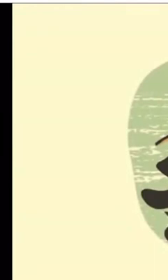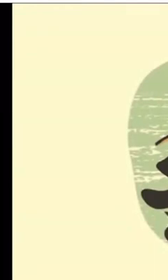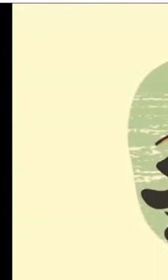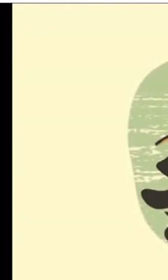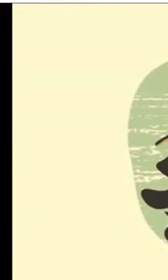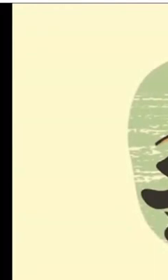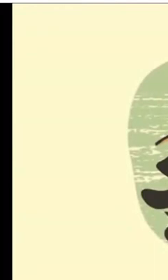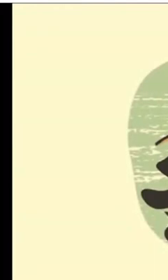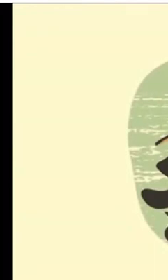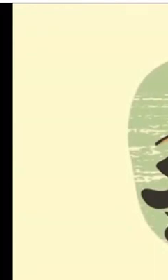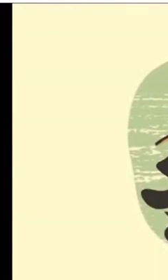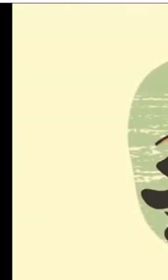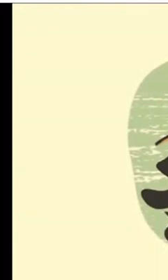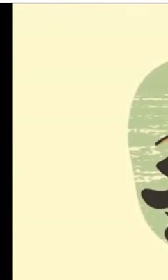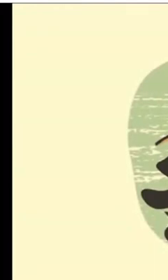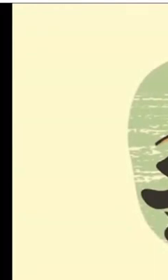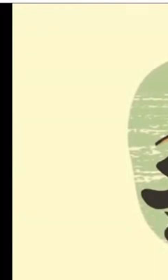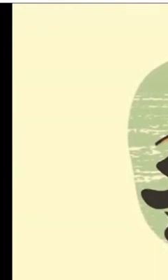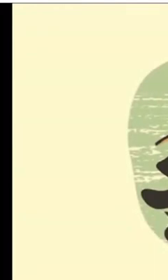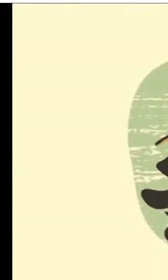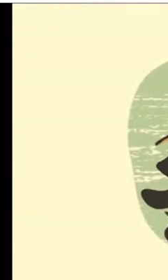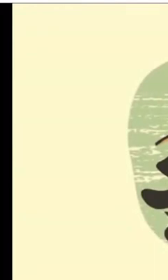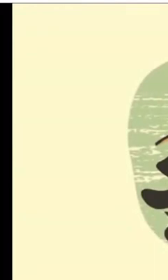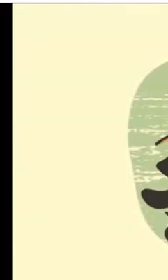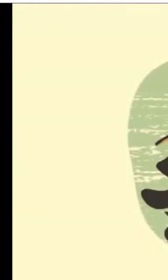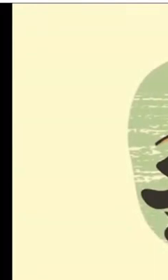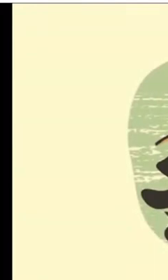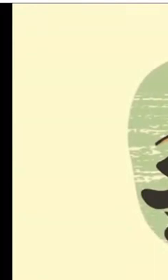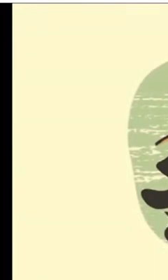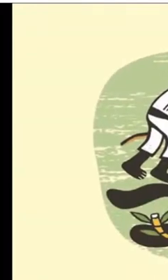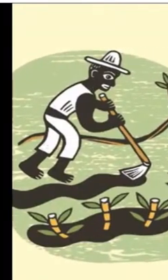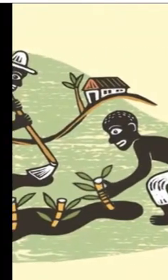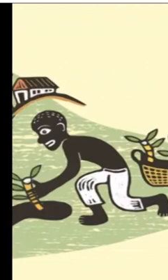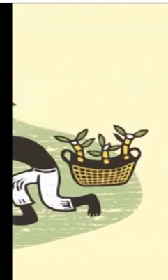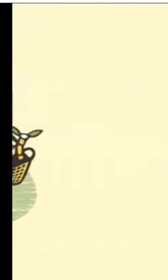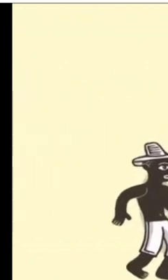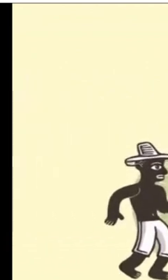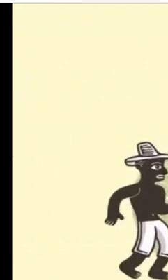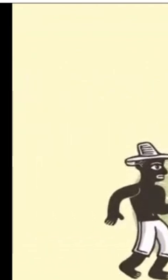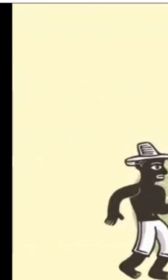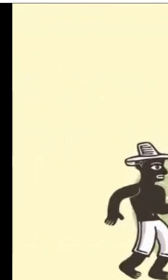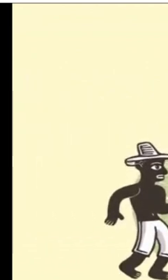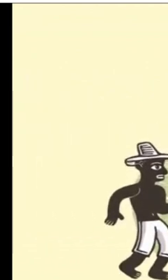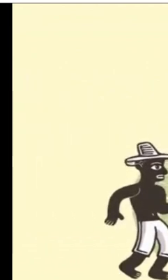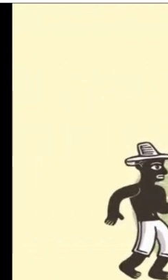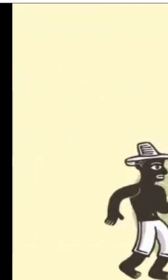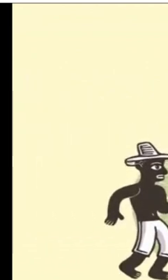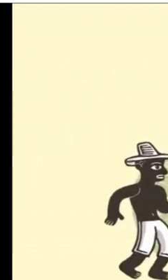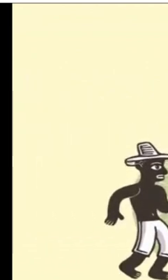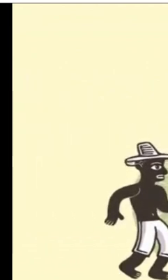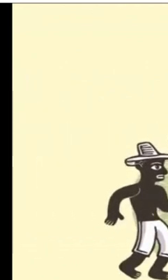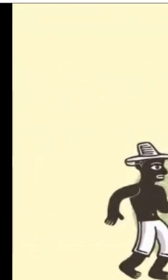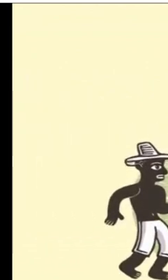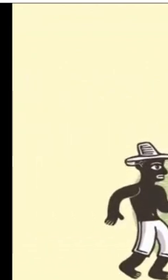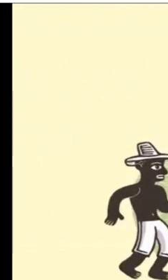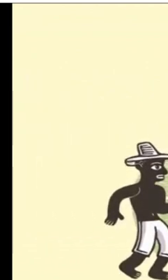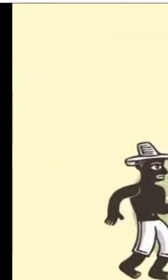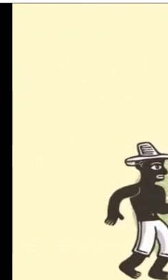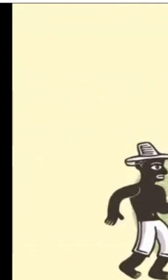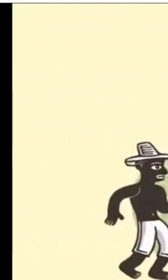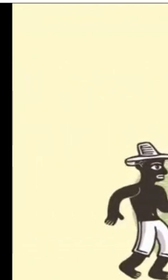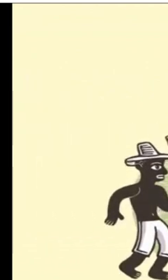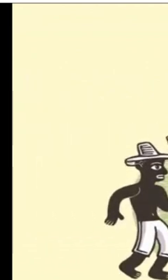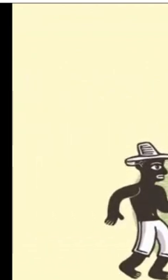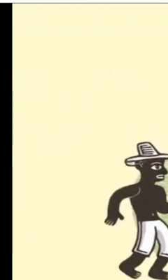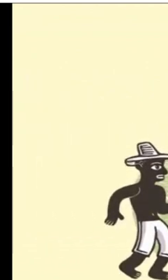seguida, eram abertas covas onde se fazia o plantio das mudas de cana. Quase um ano depois, a cana